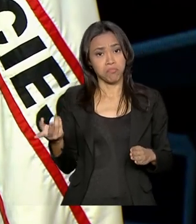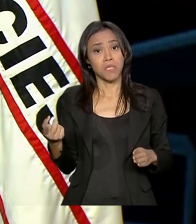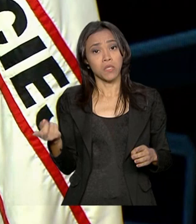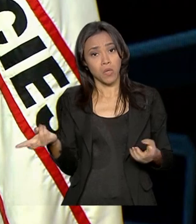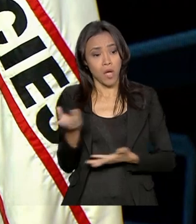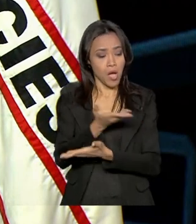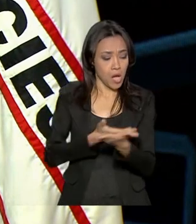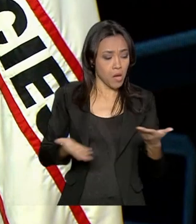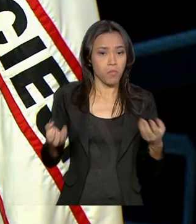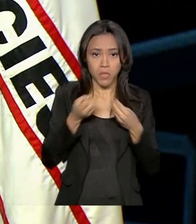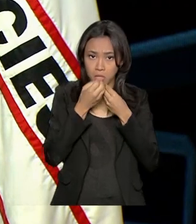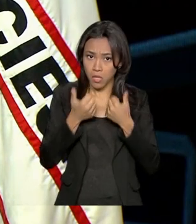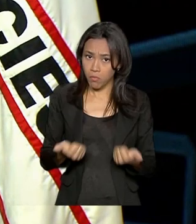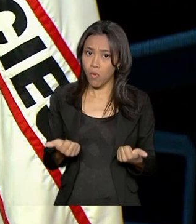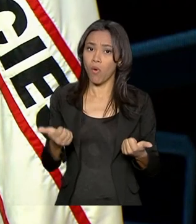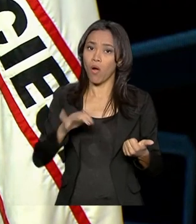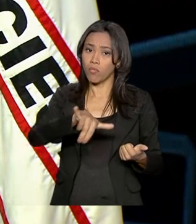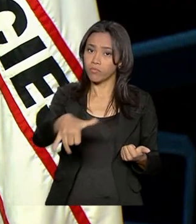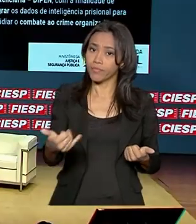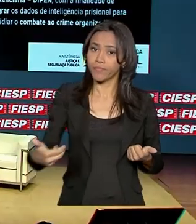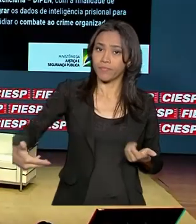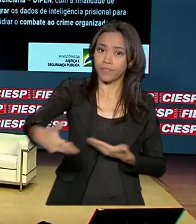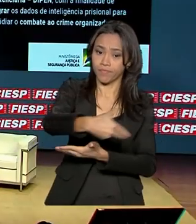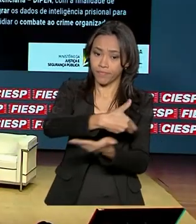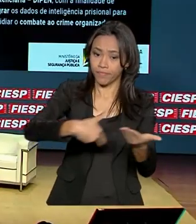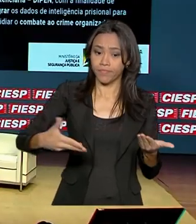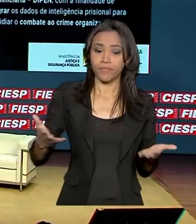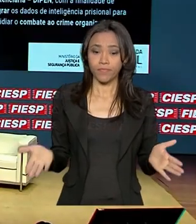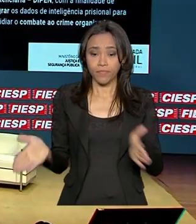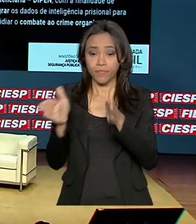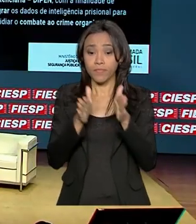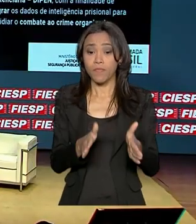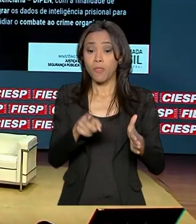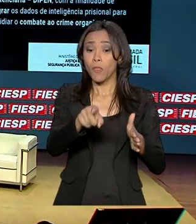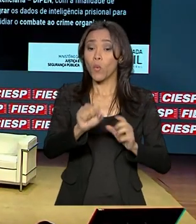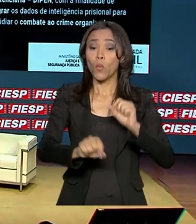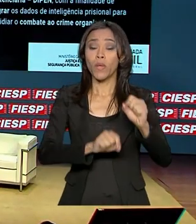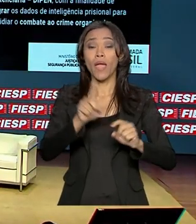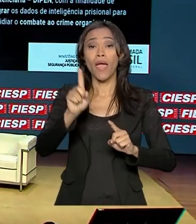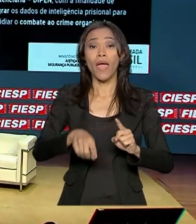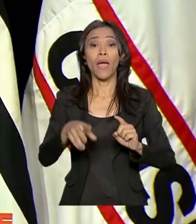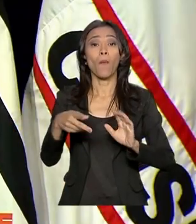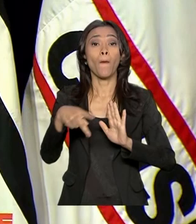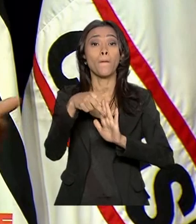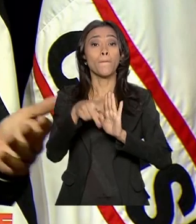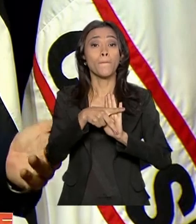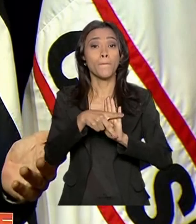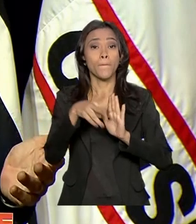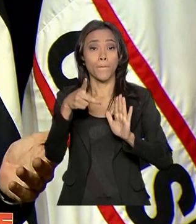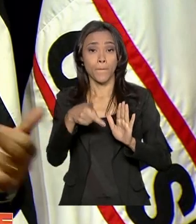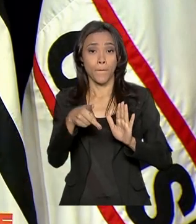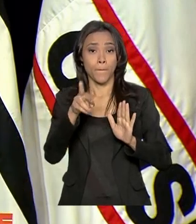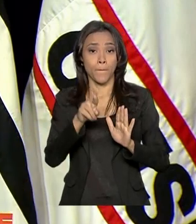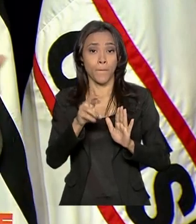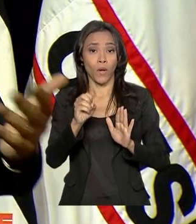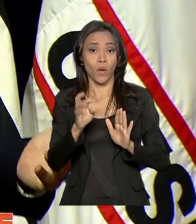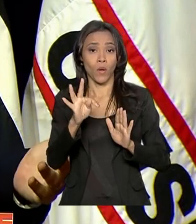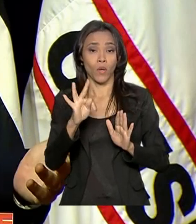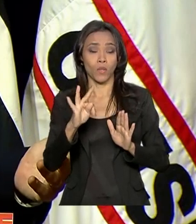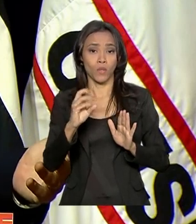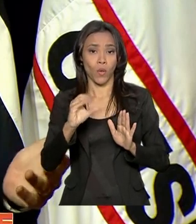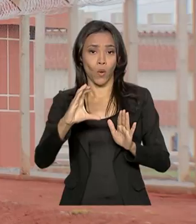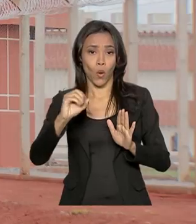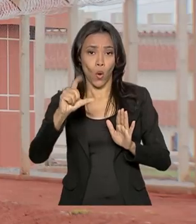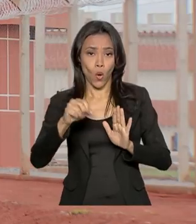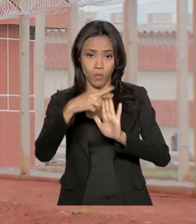podem ganhar muito, tanto o setor público como o setor privado. Por enquanto, trata-se de um protocolo de intenções, mas estão previstos parcerias público